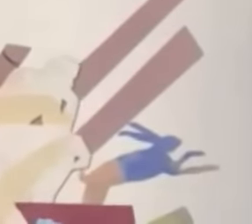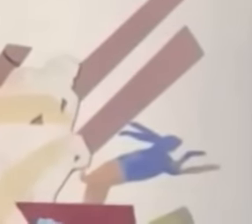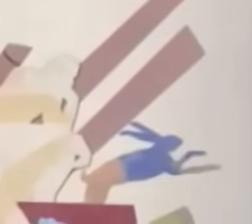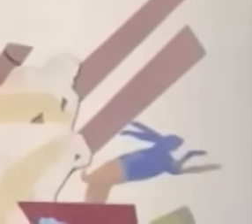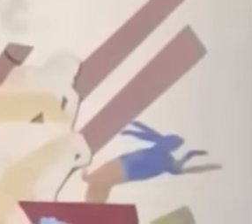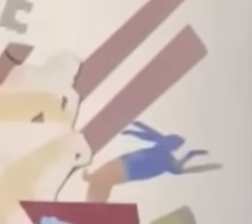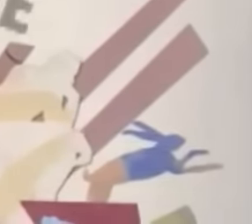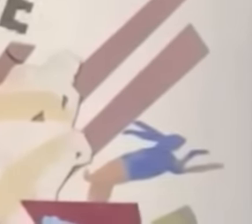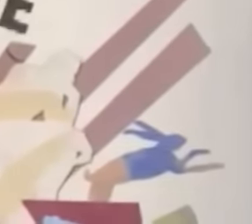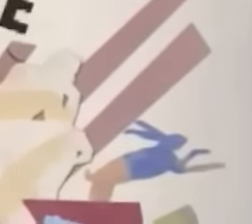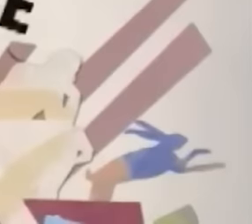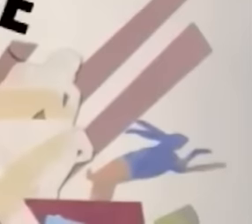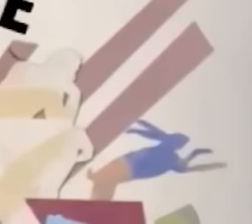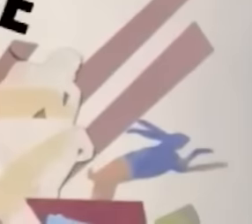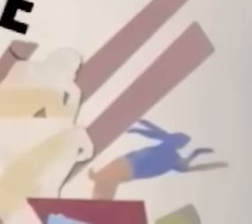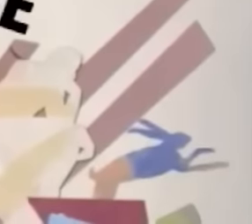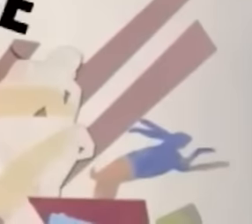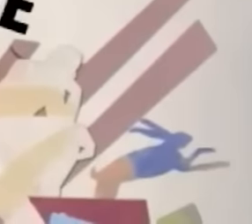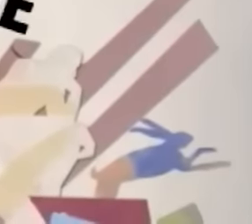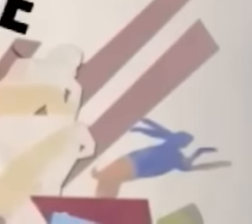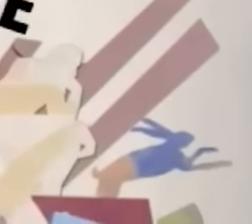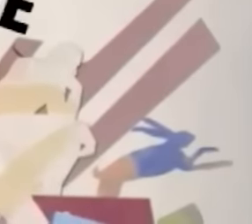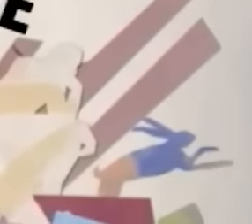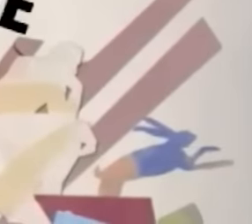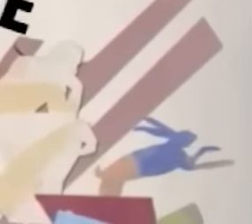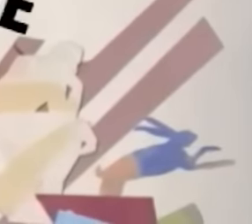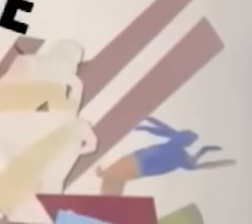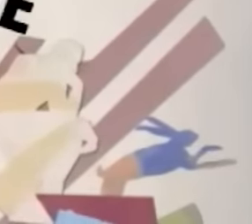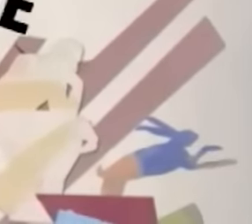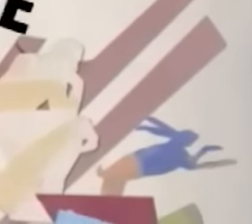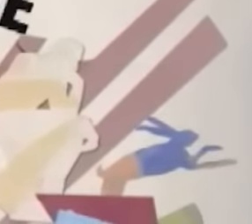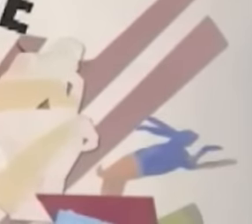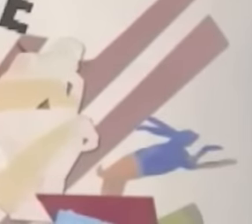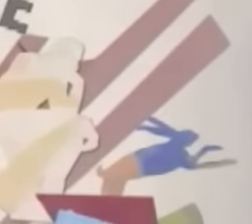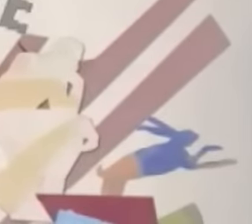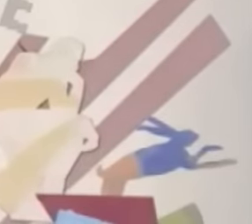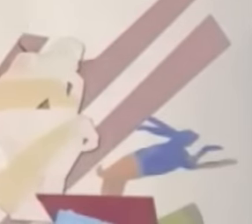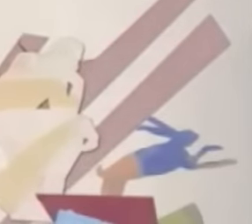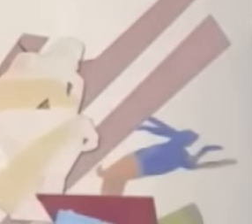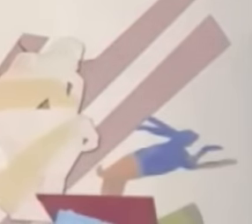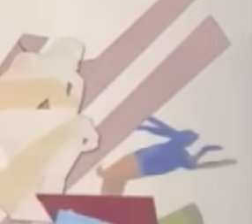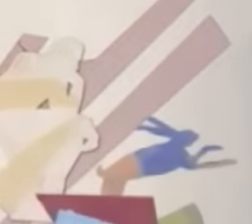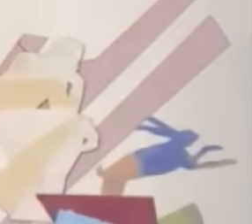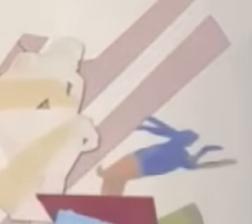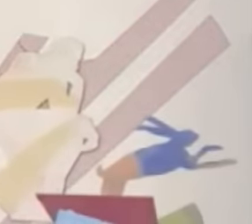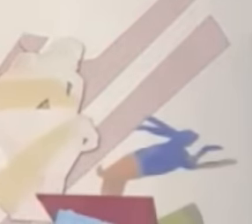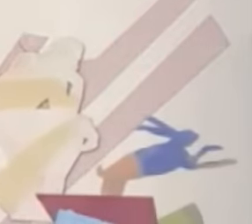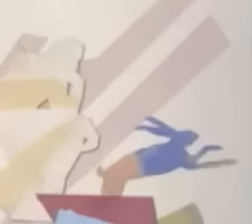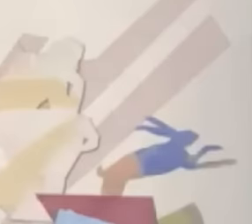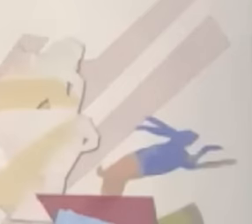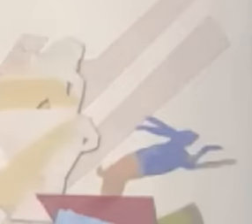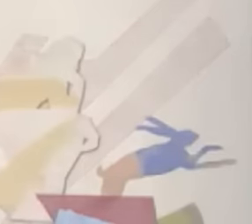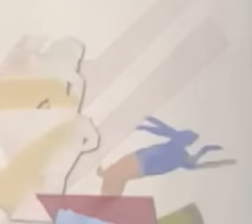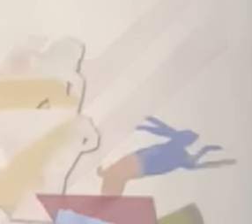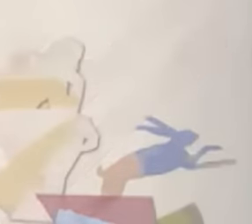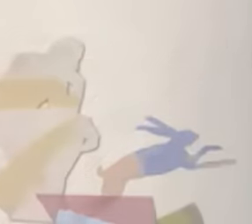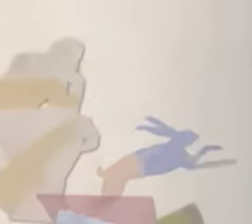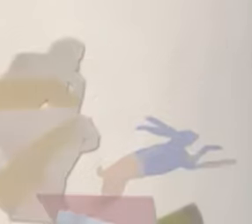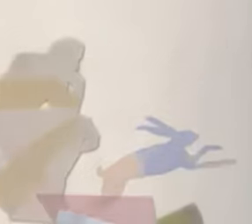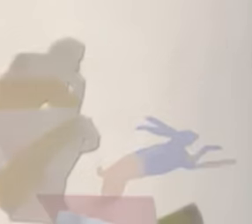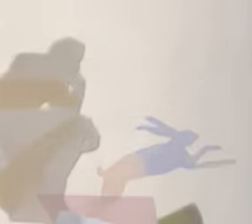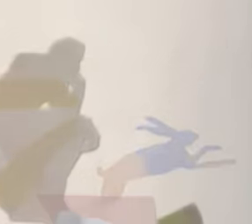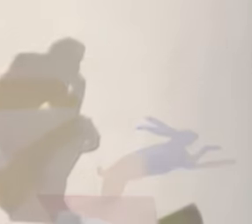edição especial da série o amor é uma coisa que se aprende com a curadoria de Contardo